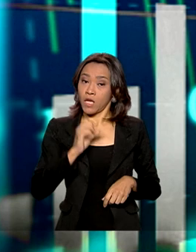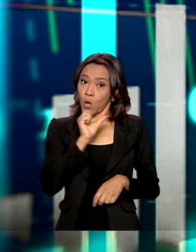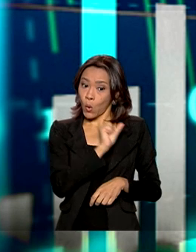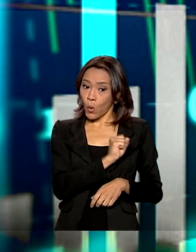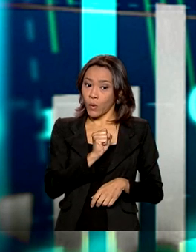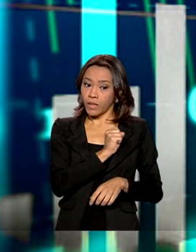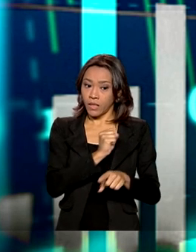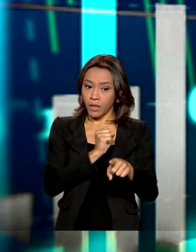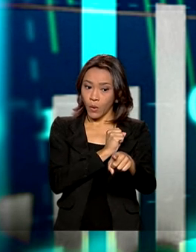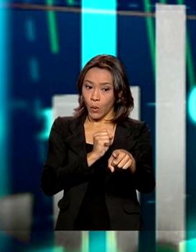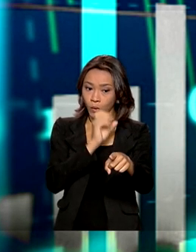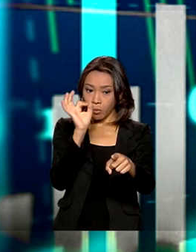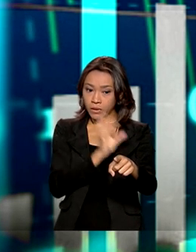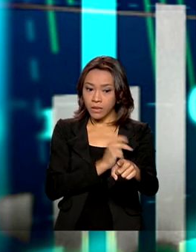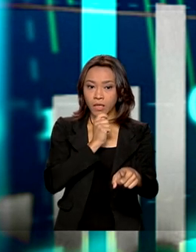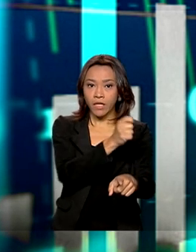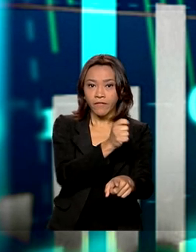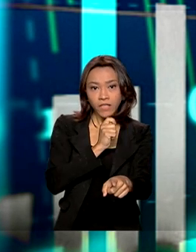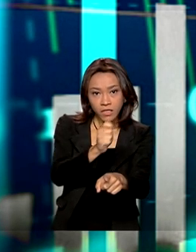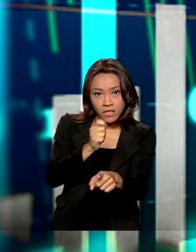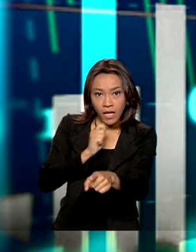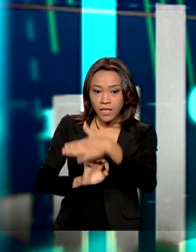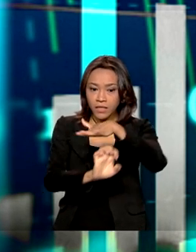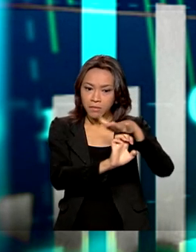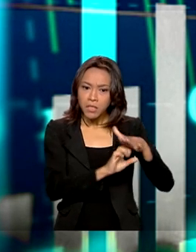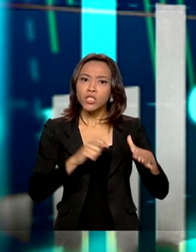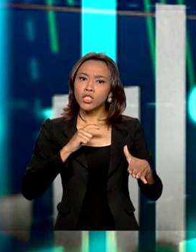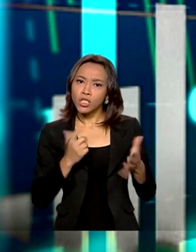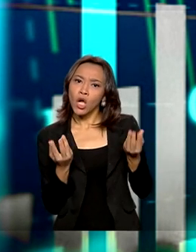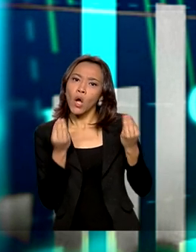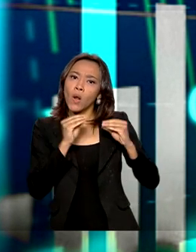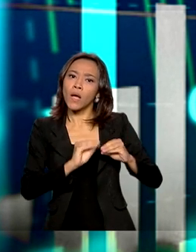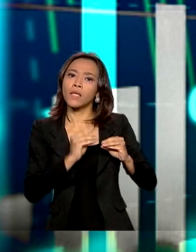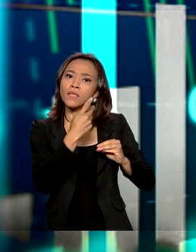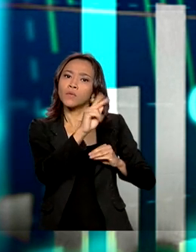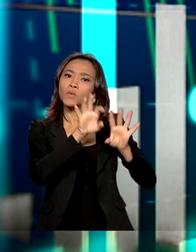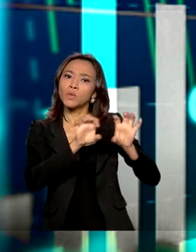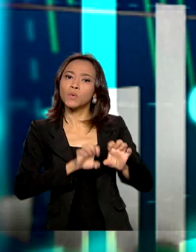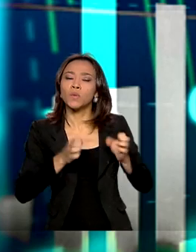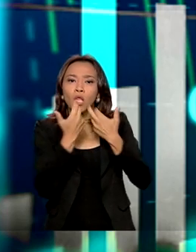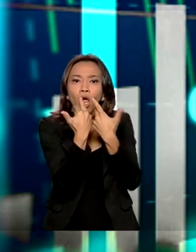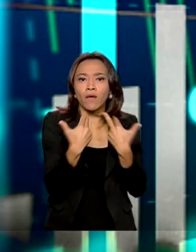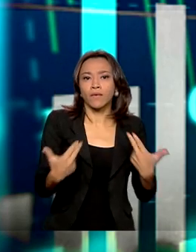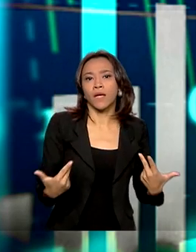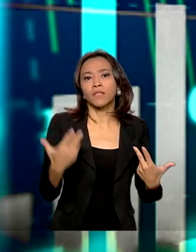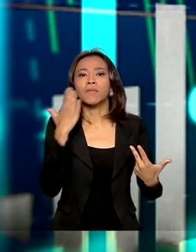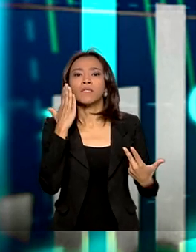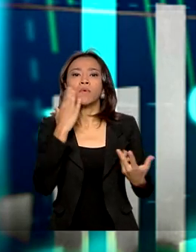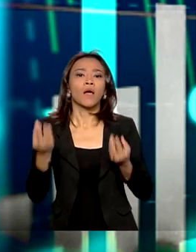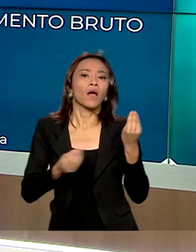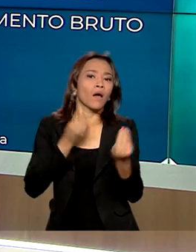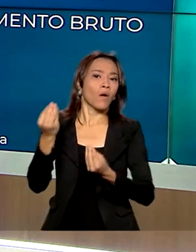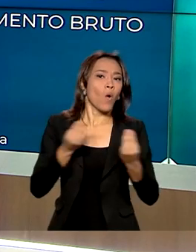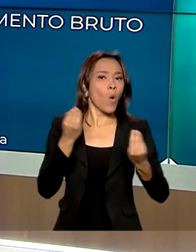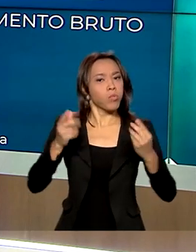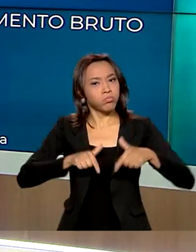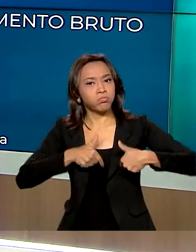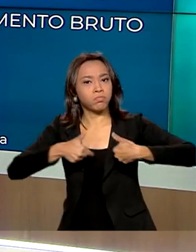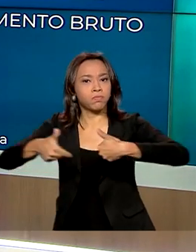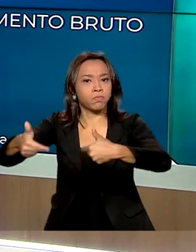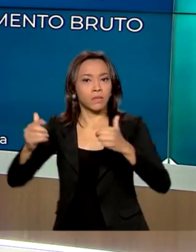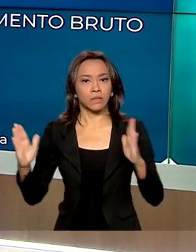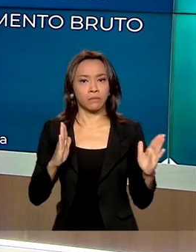% das empresas entrevistadas tinham adotado algum tipo de inovação para lidar com a pandemia. E o